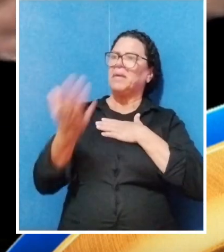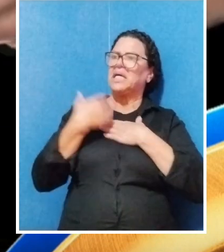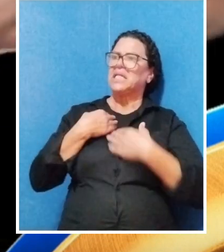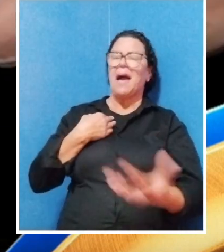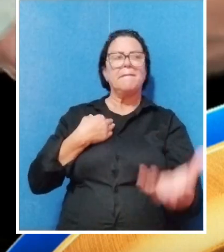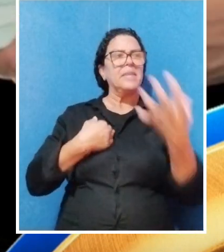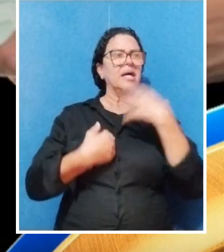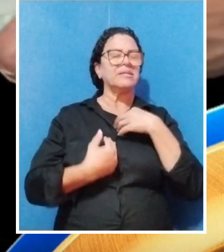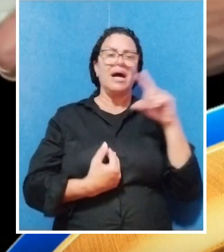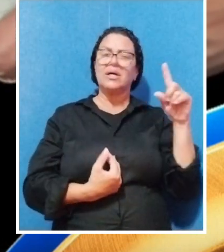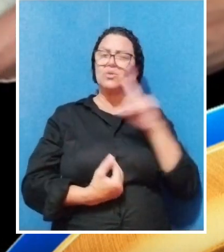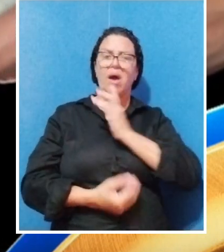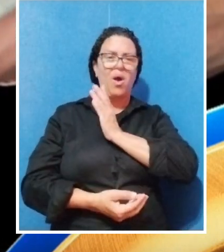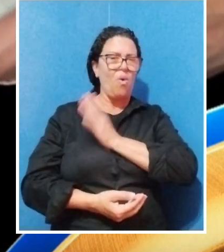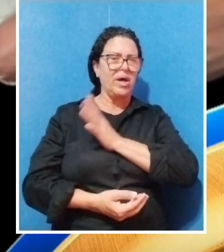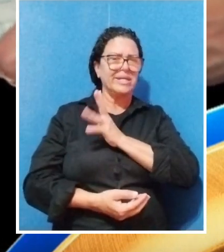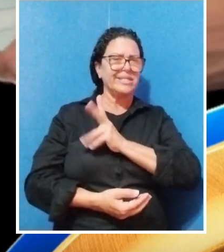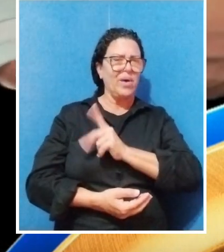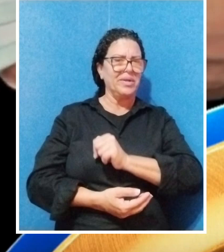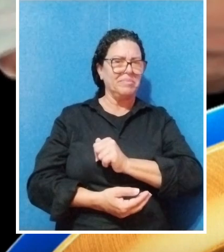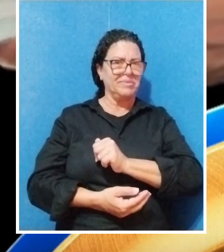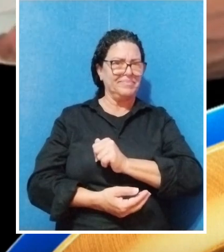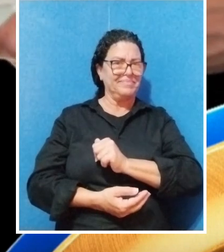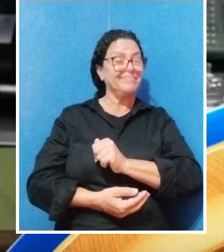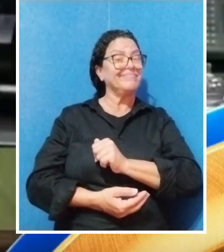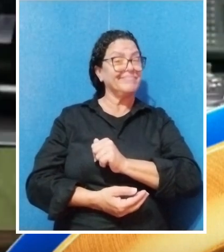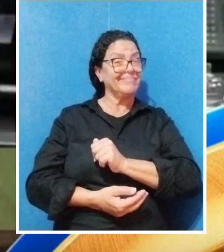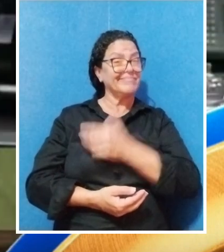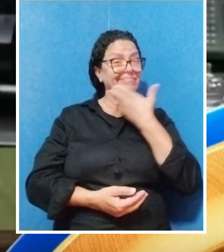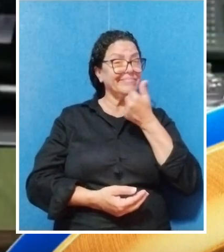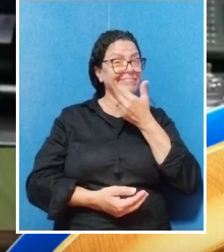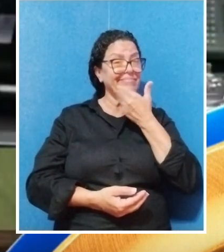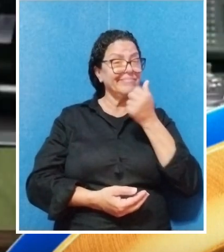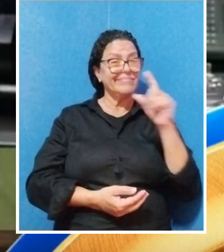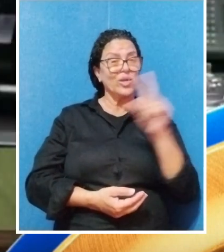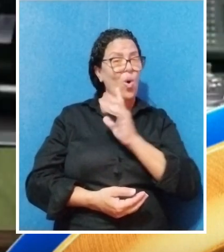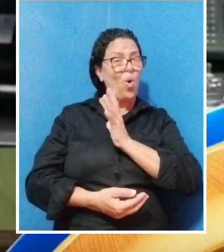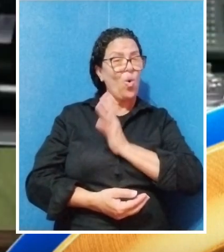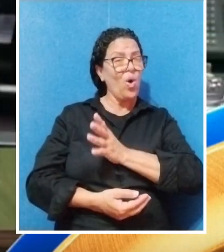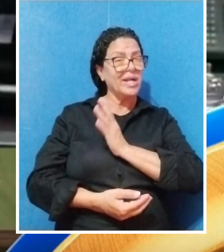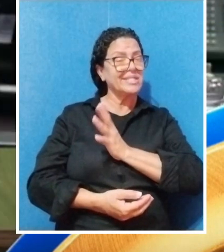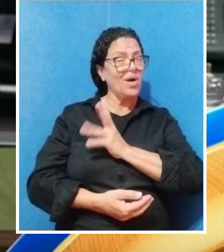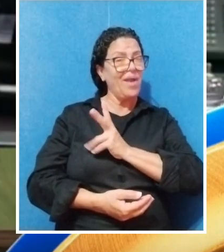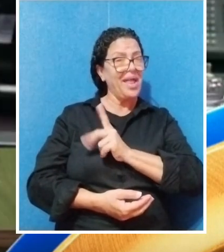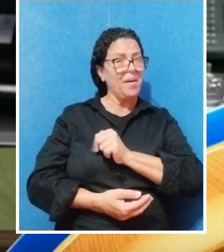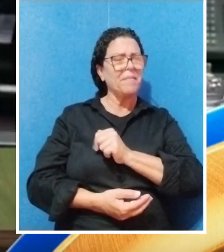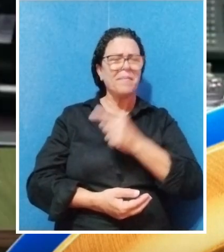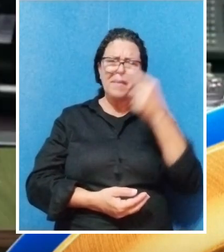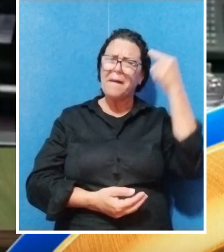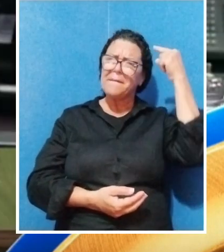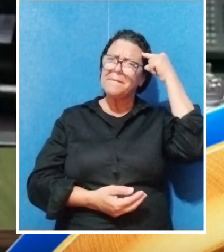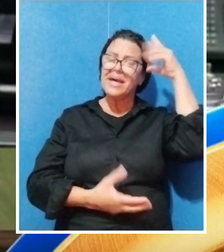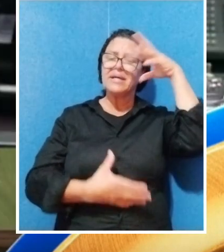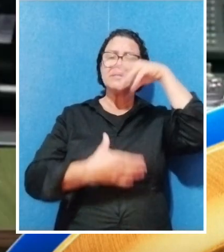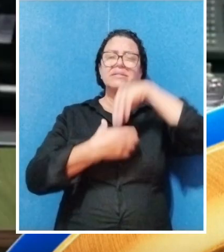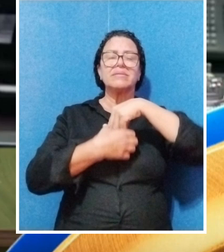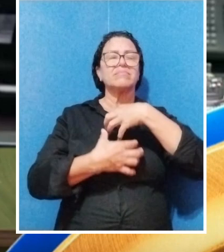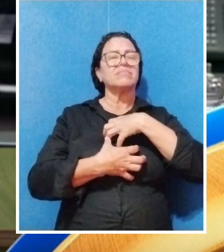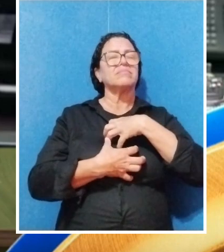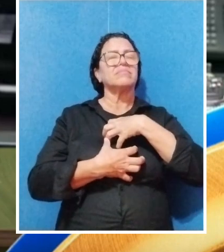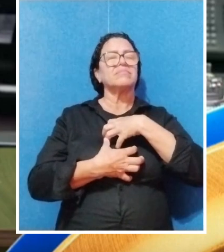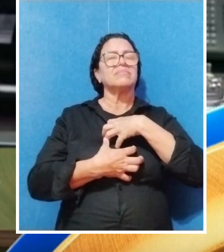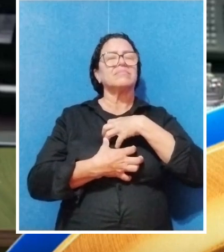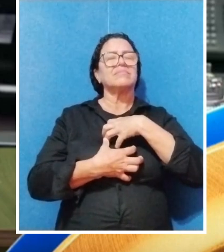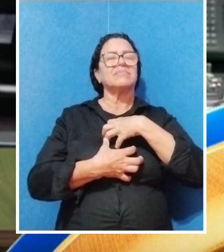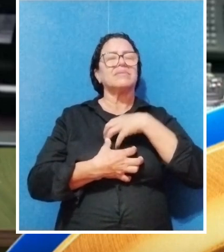mesmo. Isso não é ter um coração limpo. Tirar vantagem não é ter o coração limpo. Pense dentro